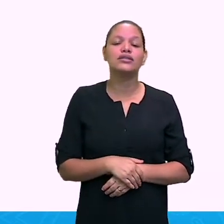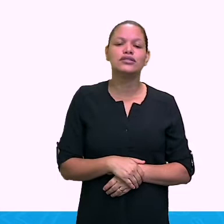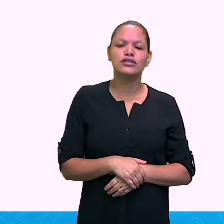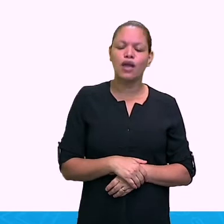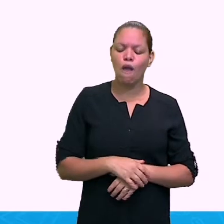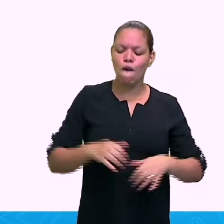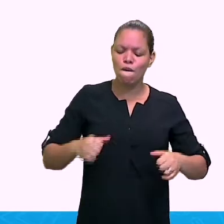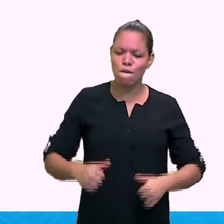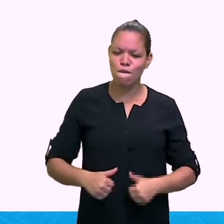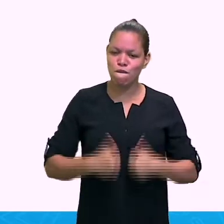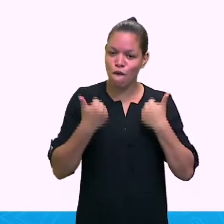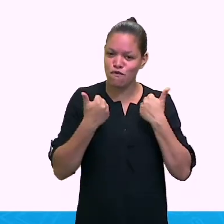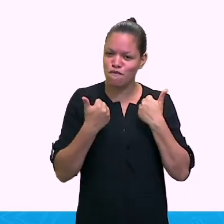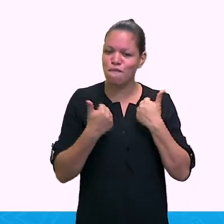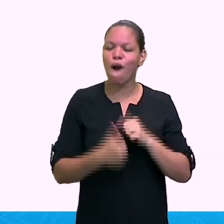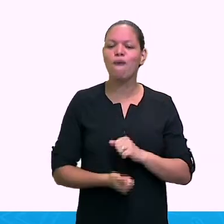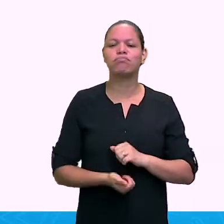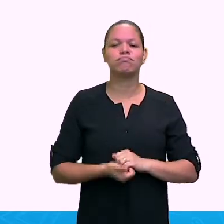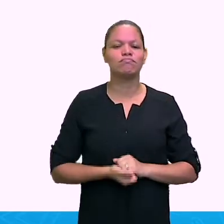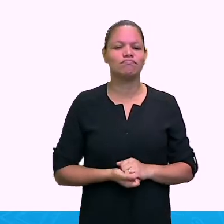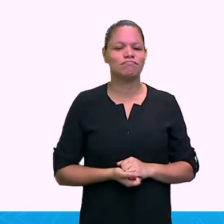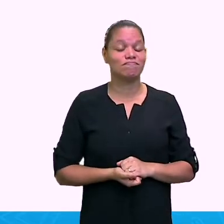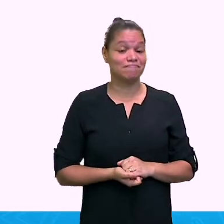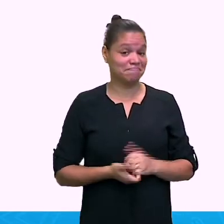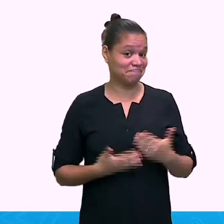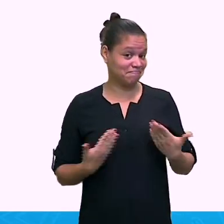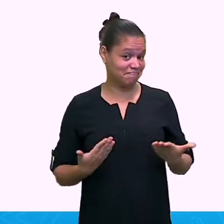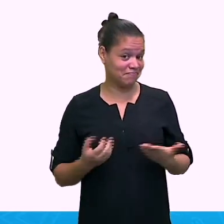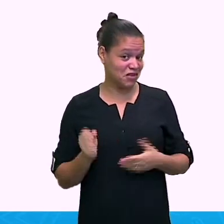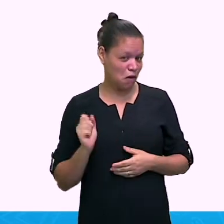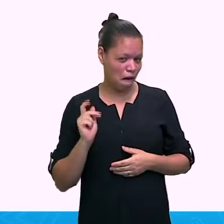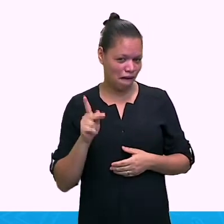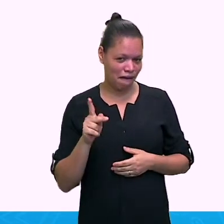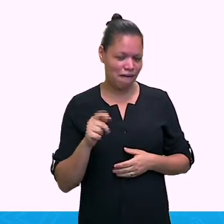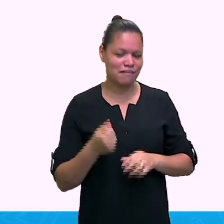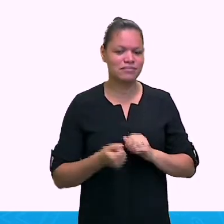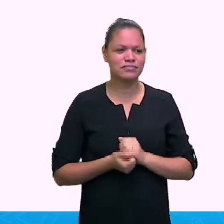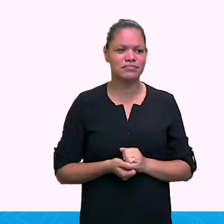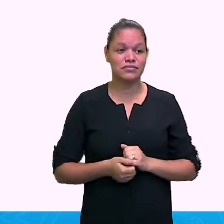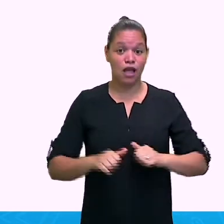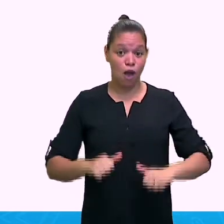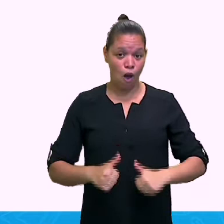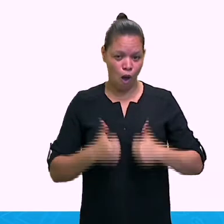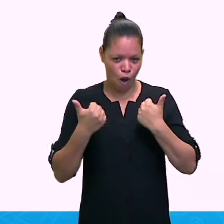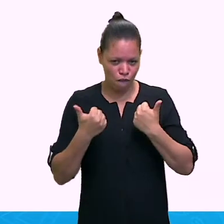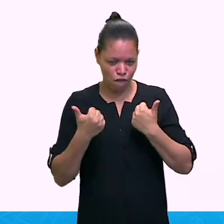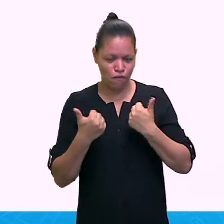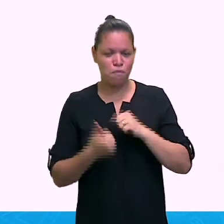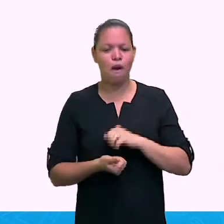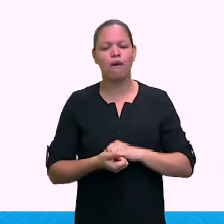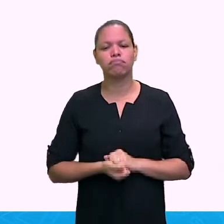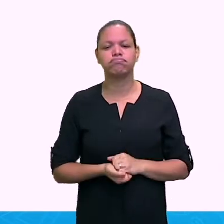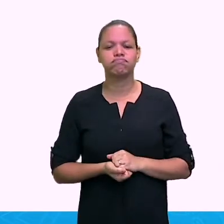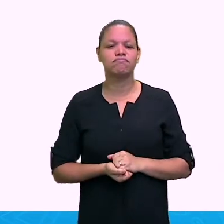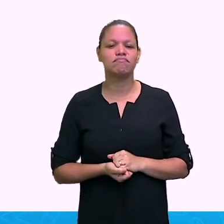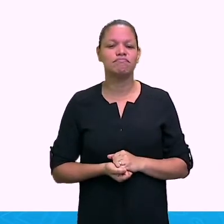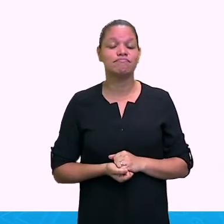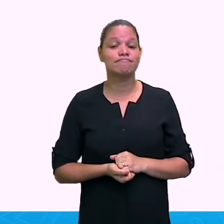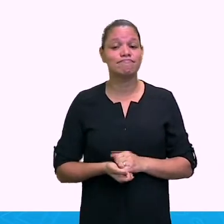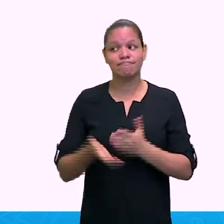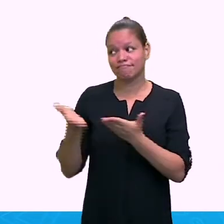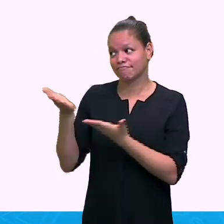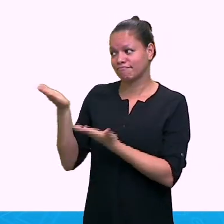É futebol americano. Perdão. Playing soccer. É o futebol nosso. Playing football.